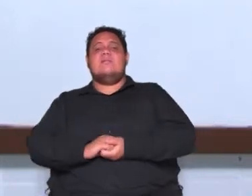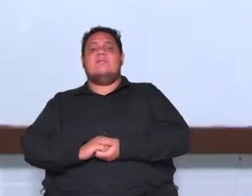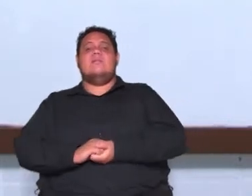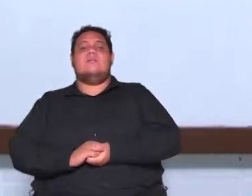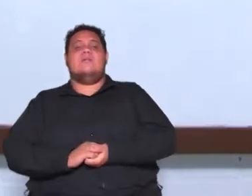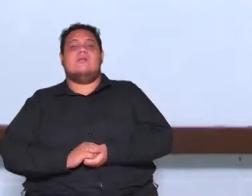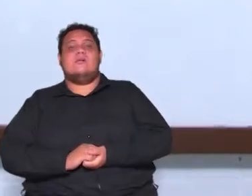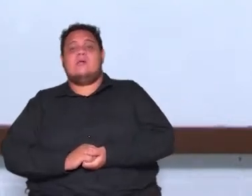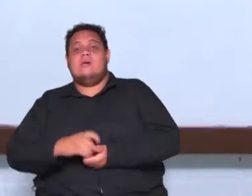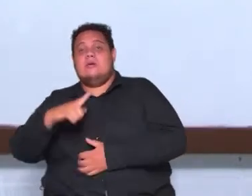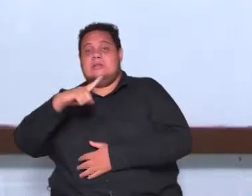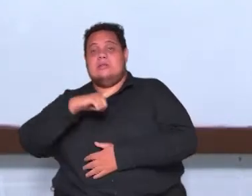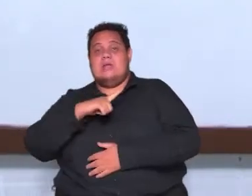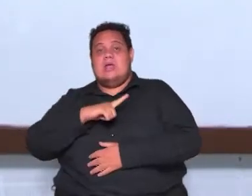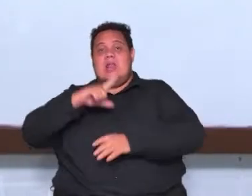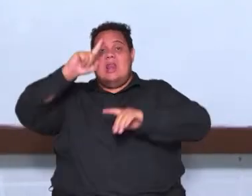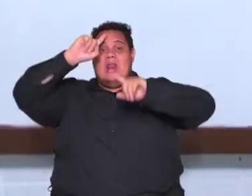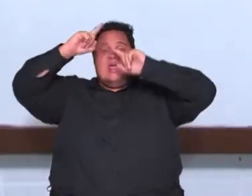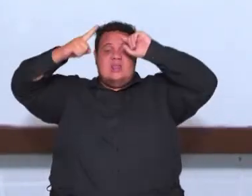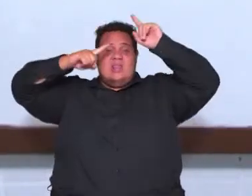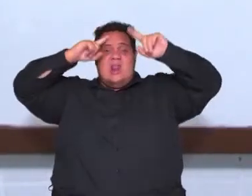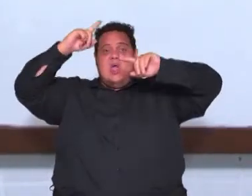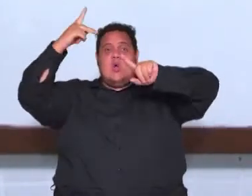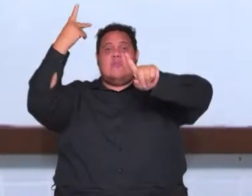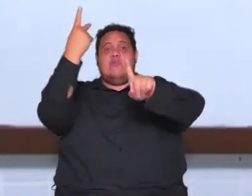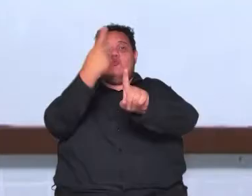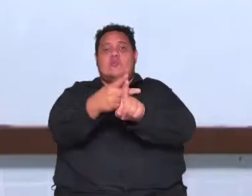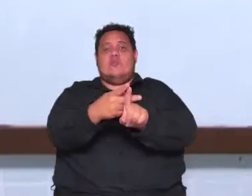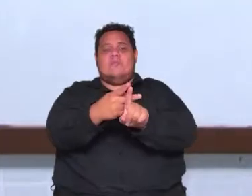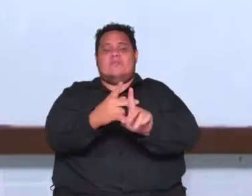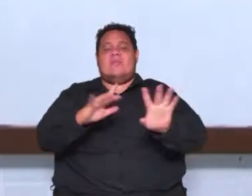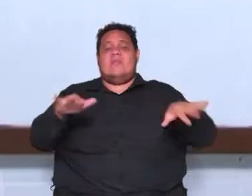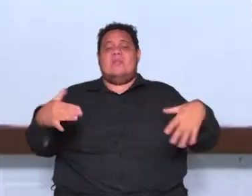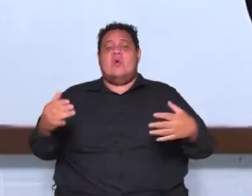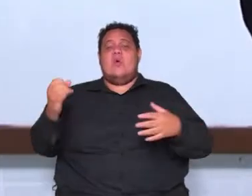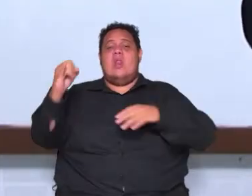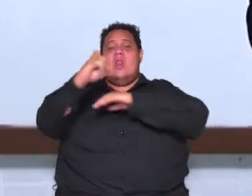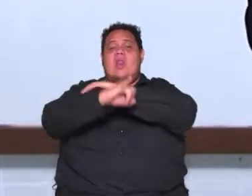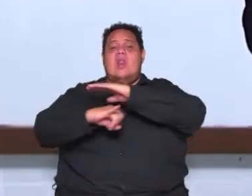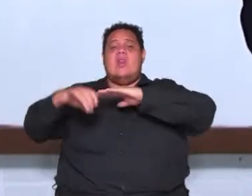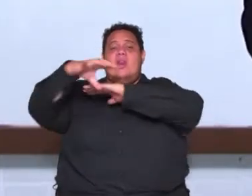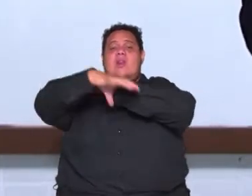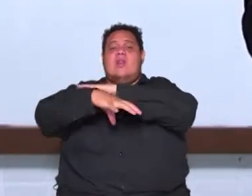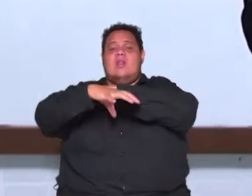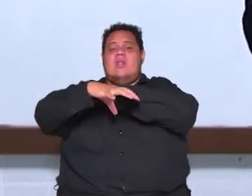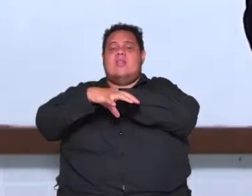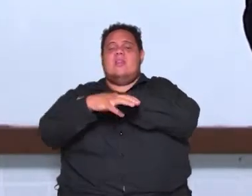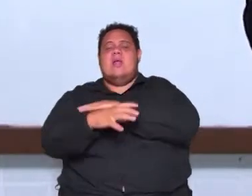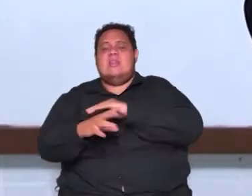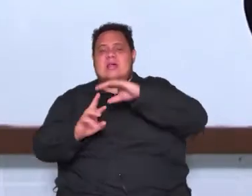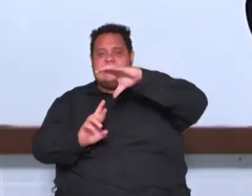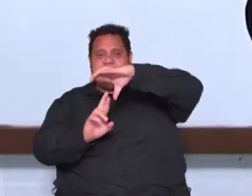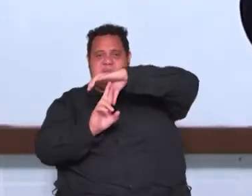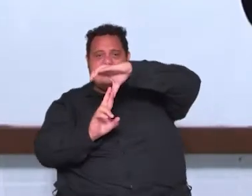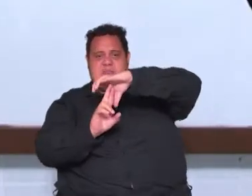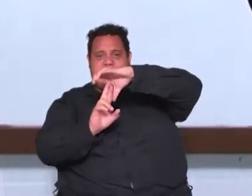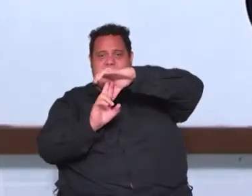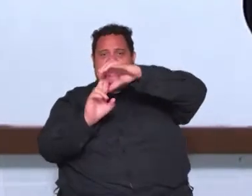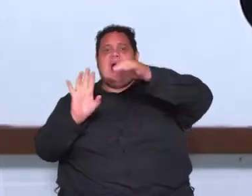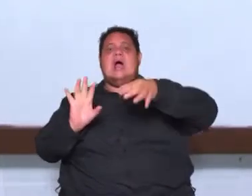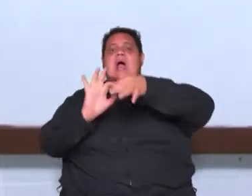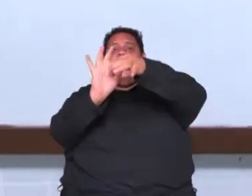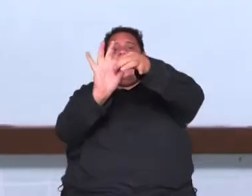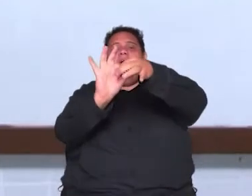tem essas ideias como sua então o iluminismo está ligado à burguesia lembre-se disso a burguesia